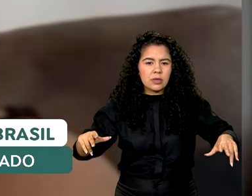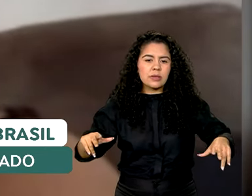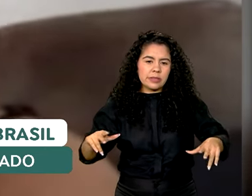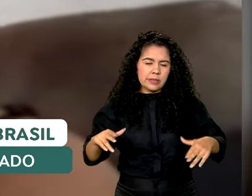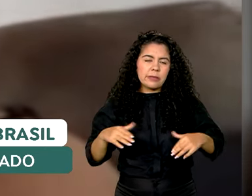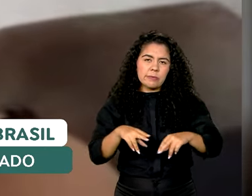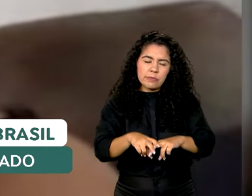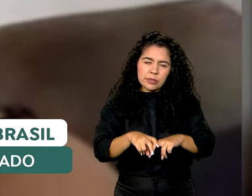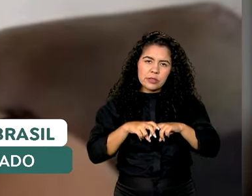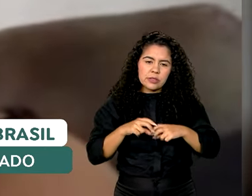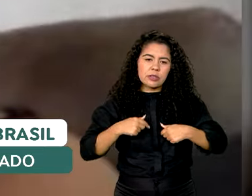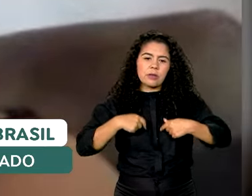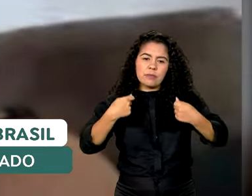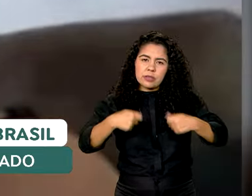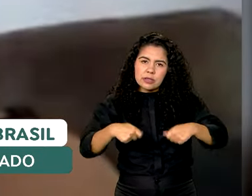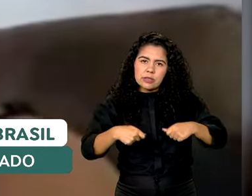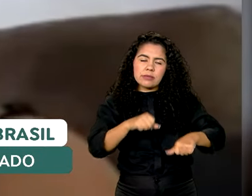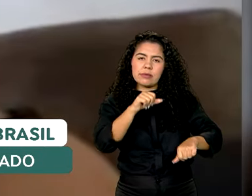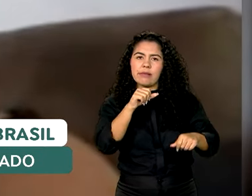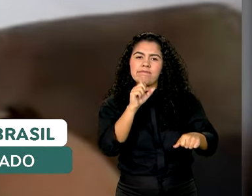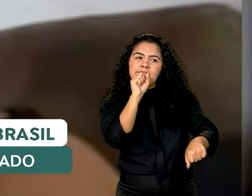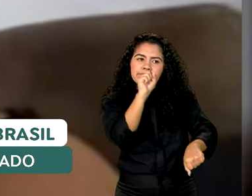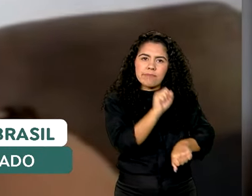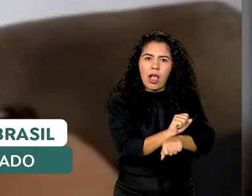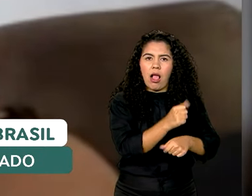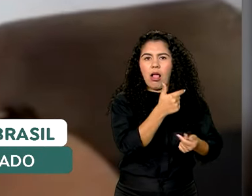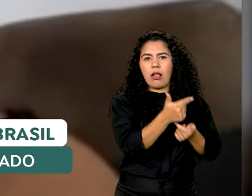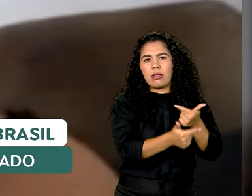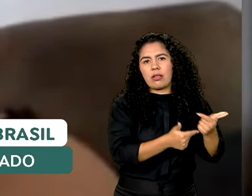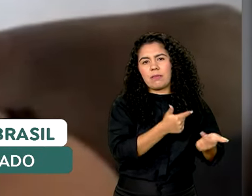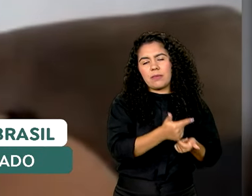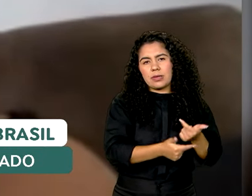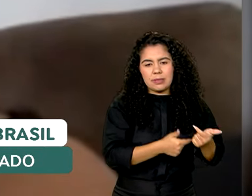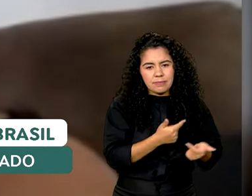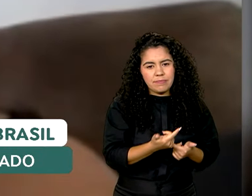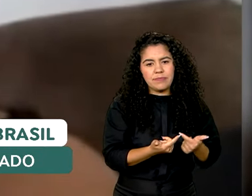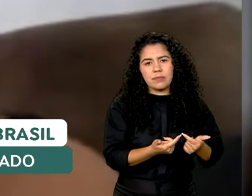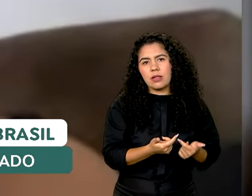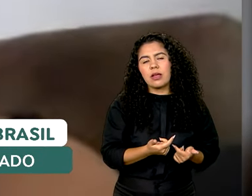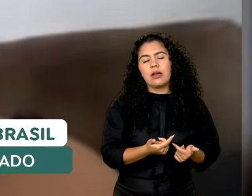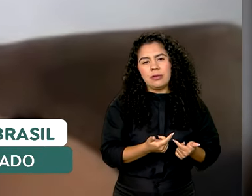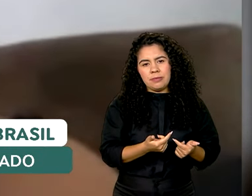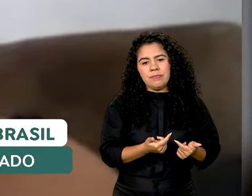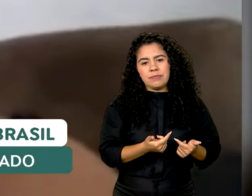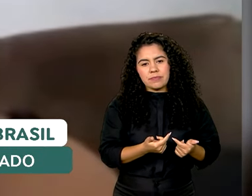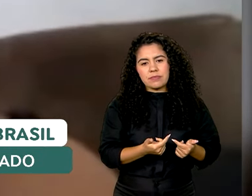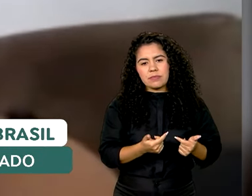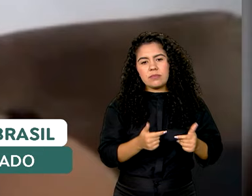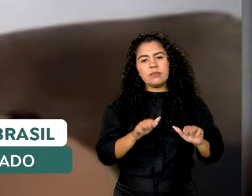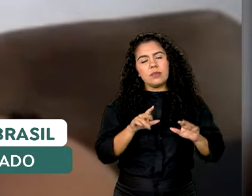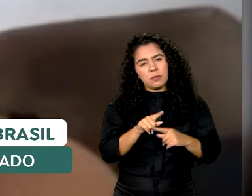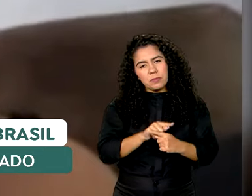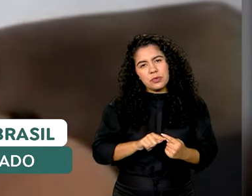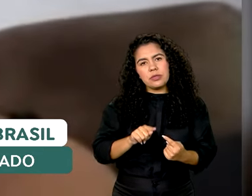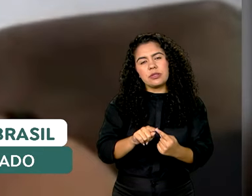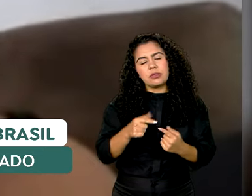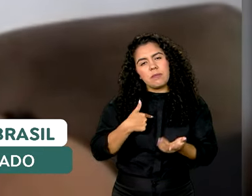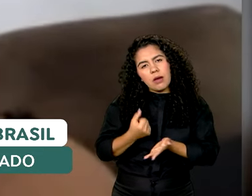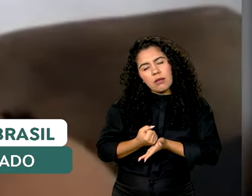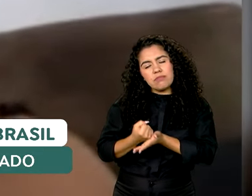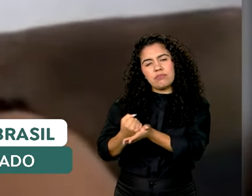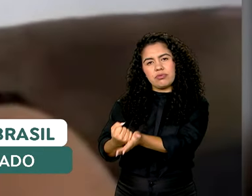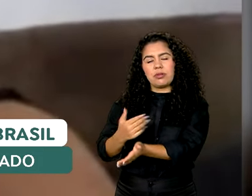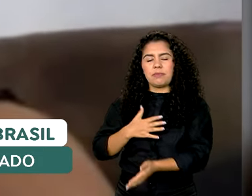tive que parar um pouco de trabalhar, não fixo, por esse motivo, para socorrer,